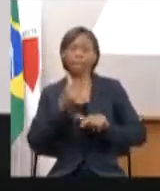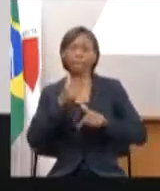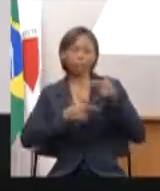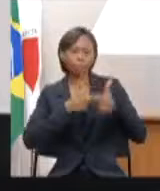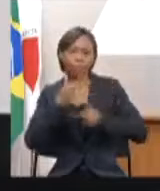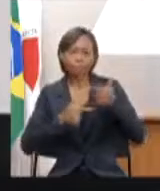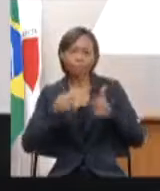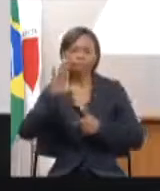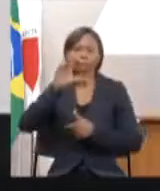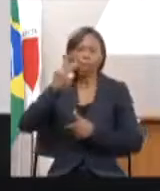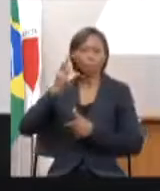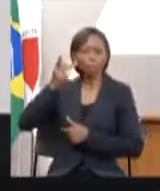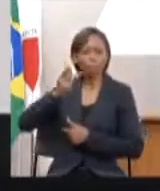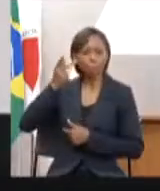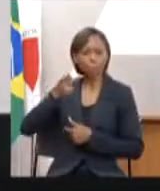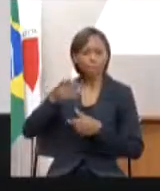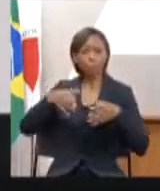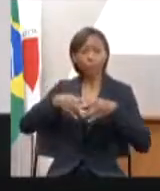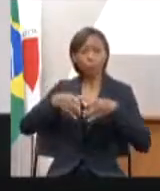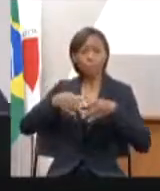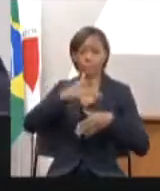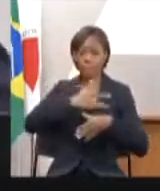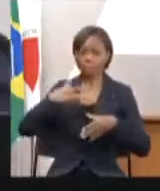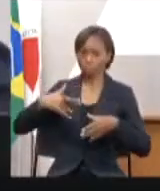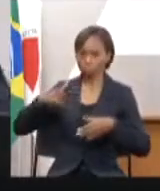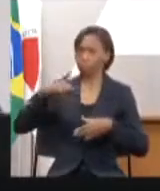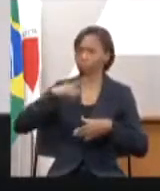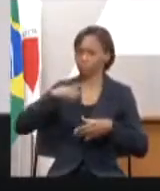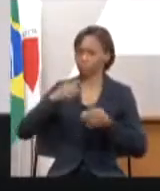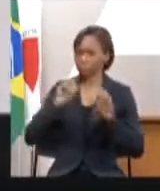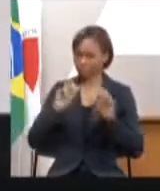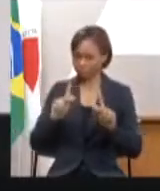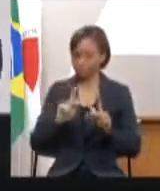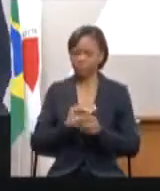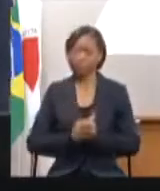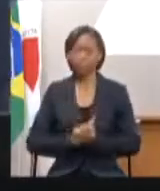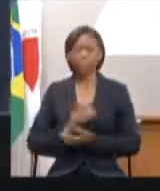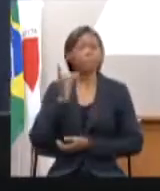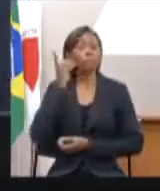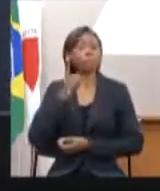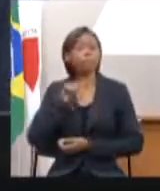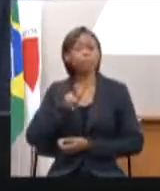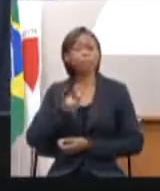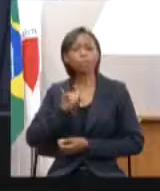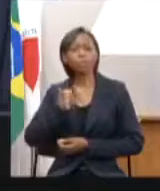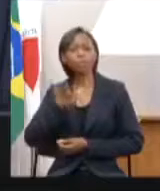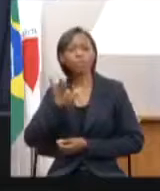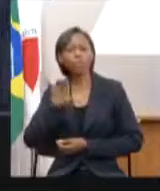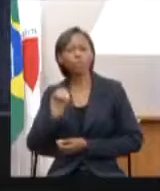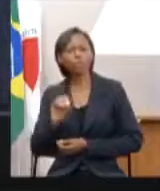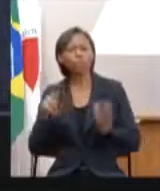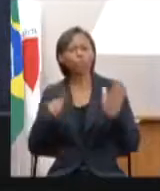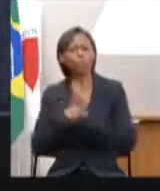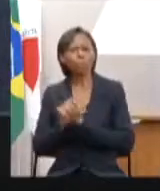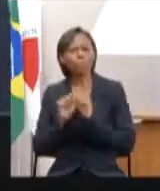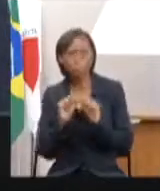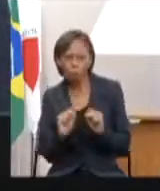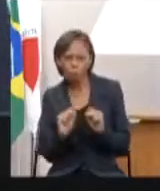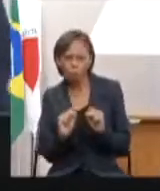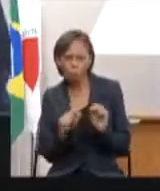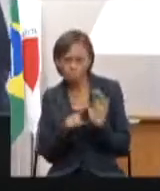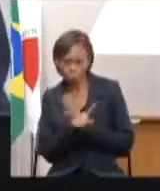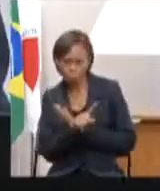entrar na Comissão de Saúde vai ver que já está disponível o deputado Virgílio Guimarães perguntou aqui se pode fazer perguntas